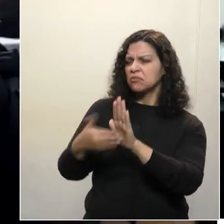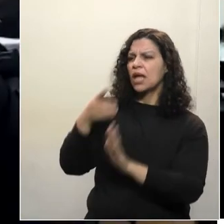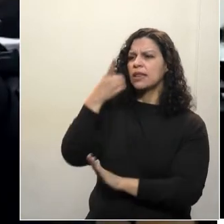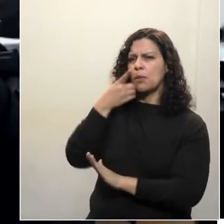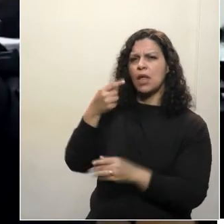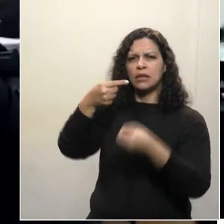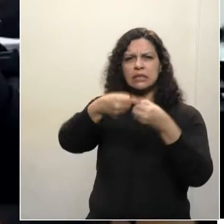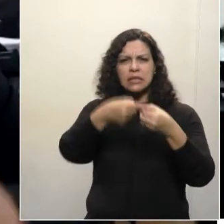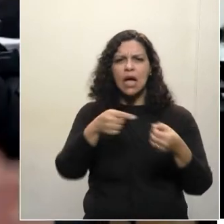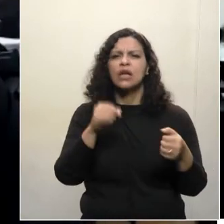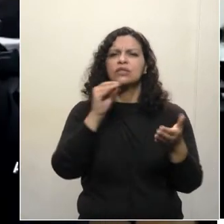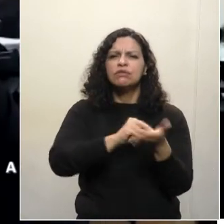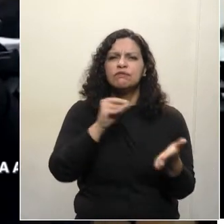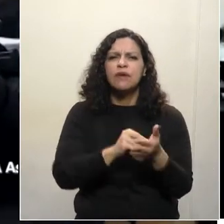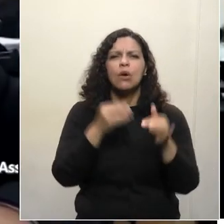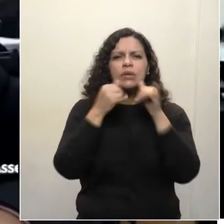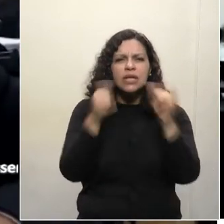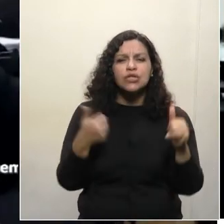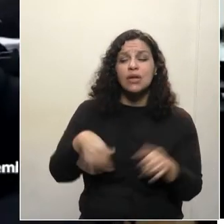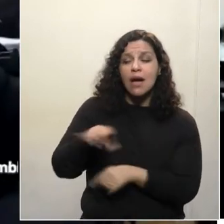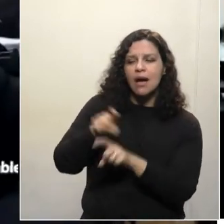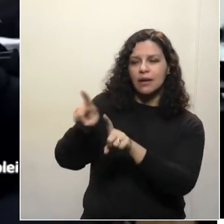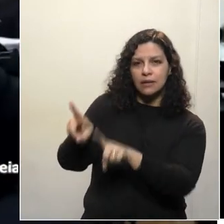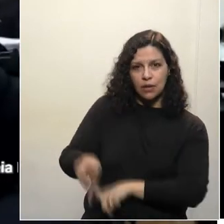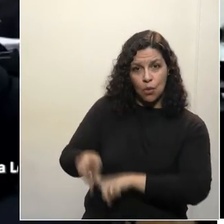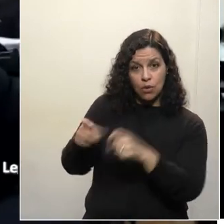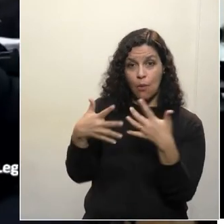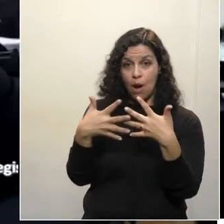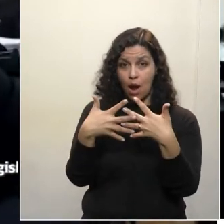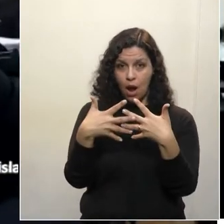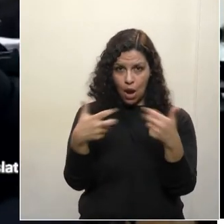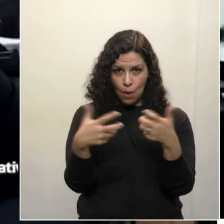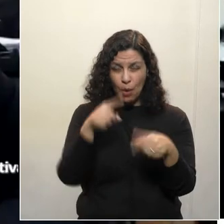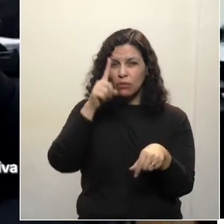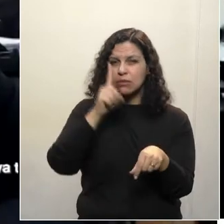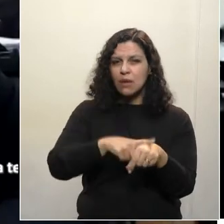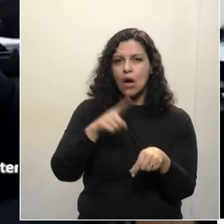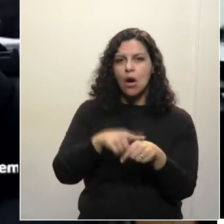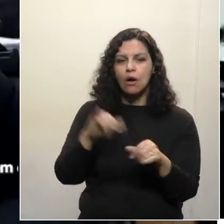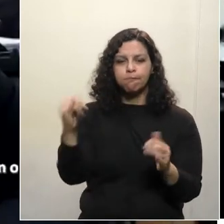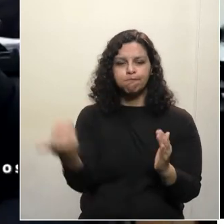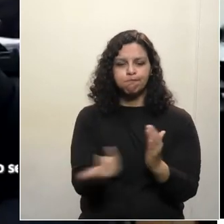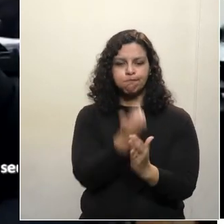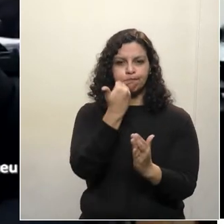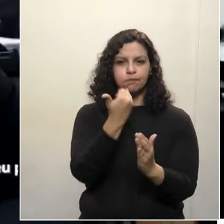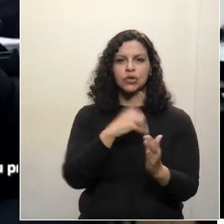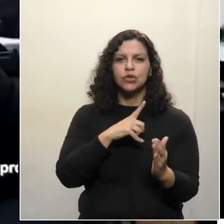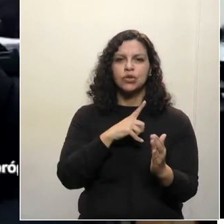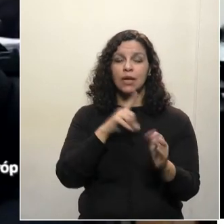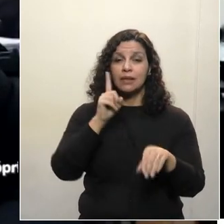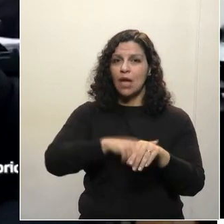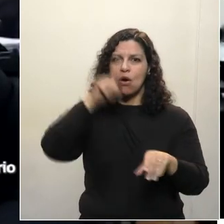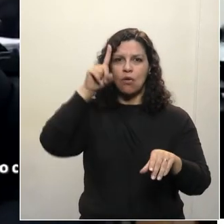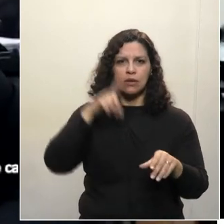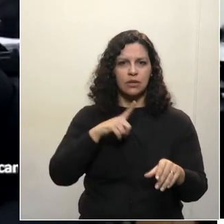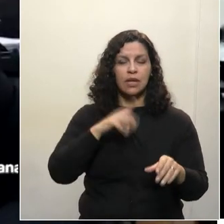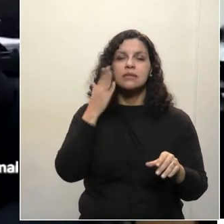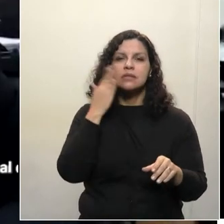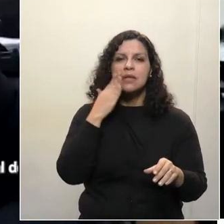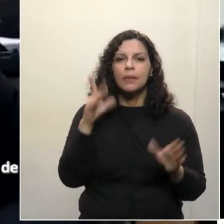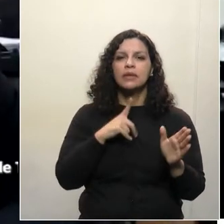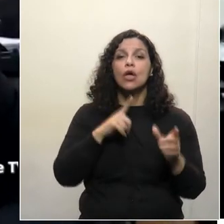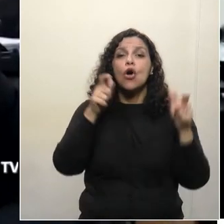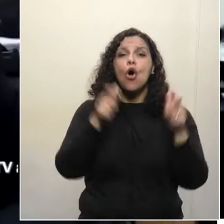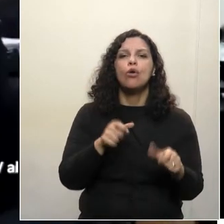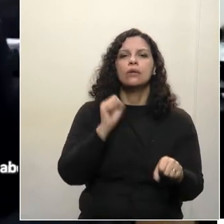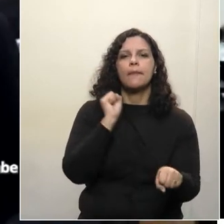bases, principalmente no meio rural, a Copel vai ter imediatamente essa informação em tempo real de onde é